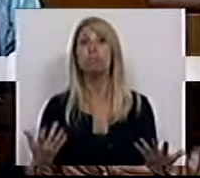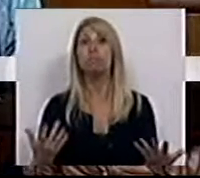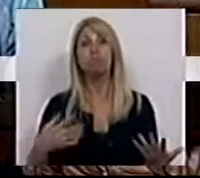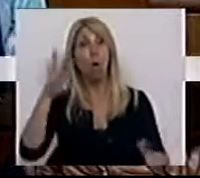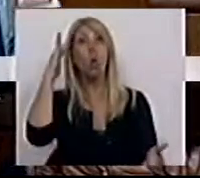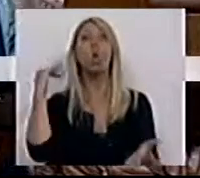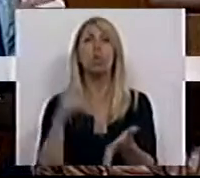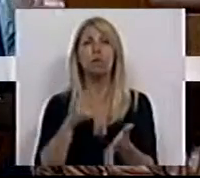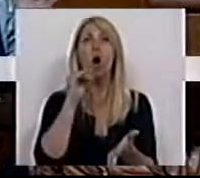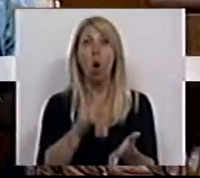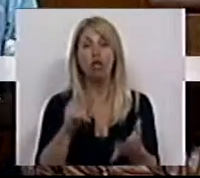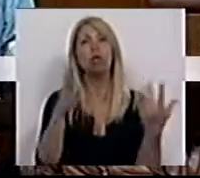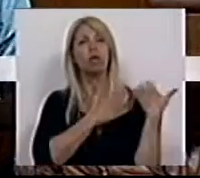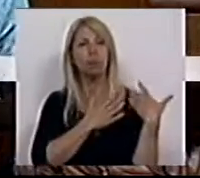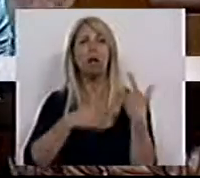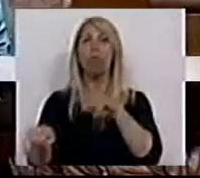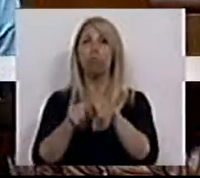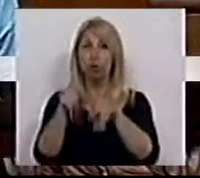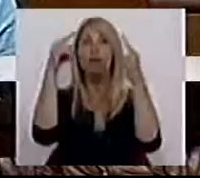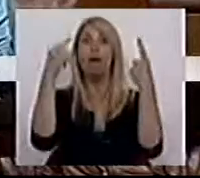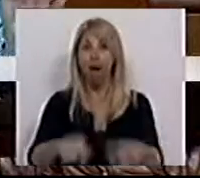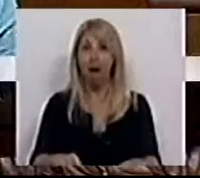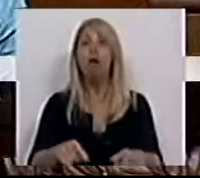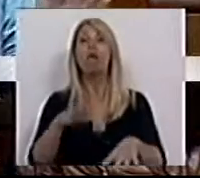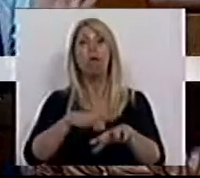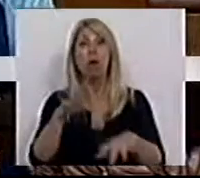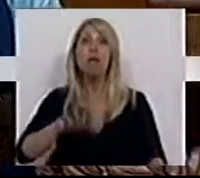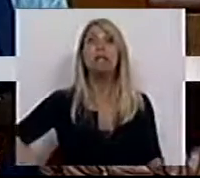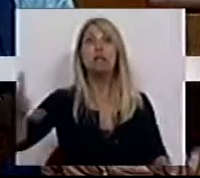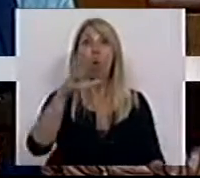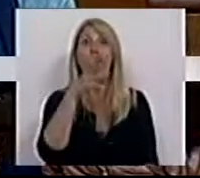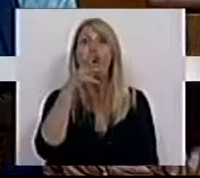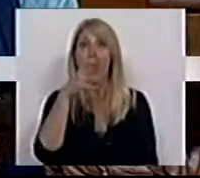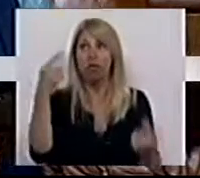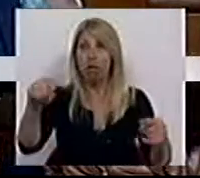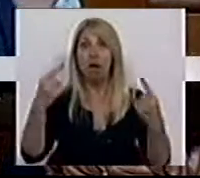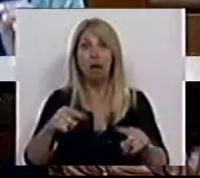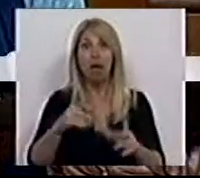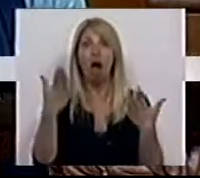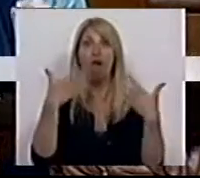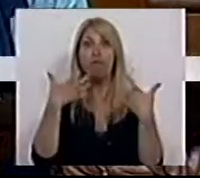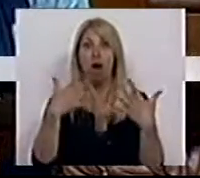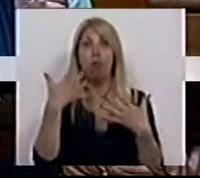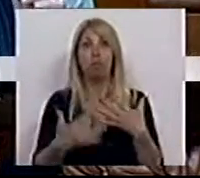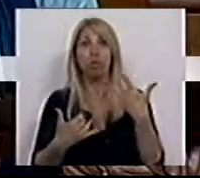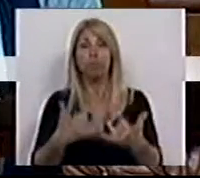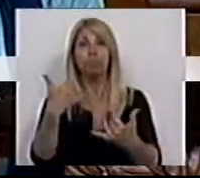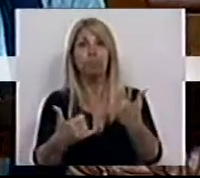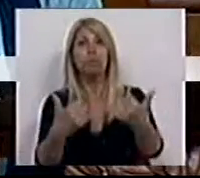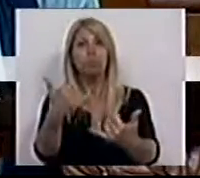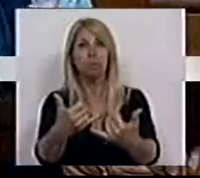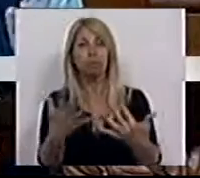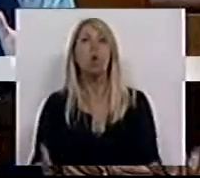política na situação dramática que vivemos todos os verões. O segundo aspecto a ter em